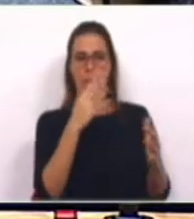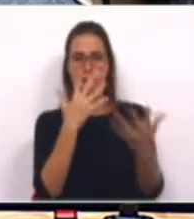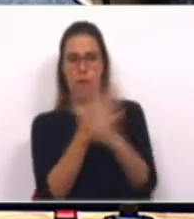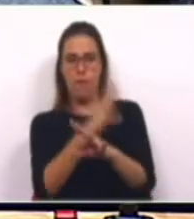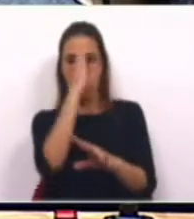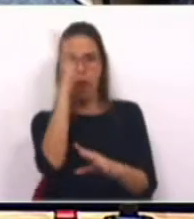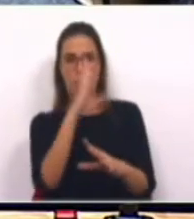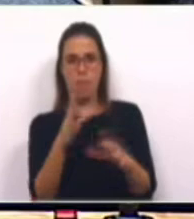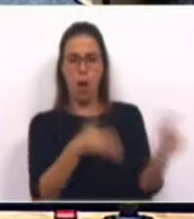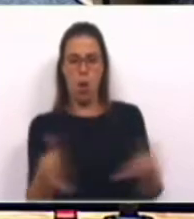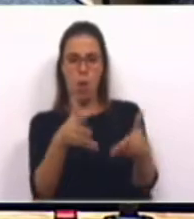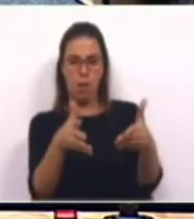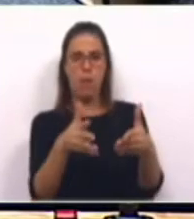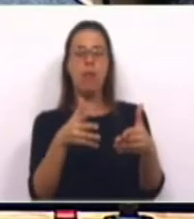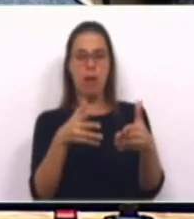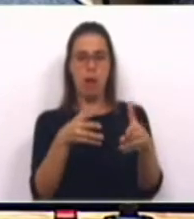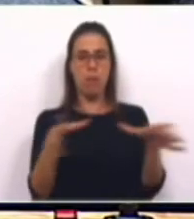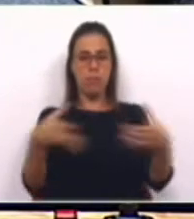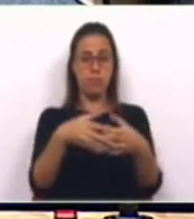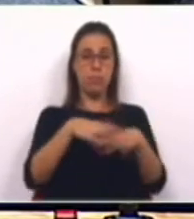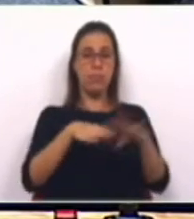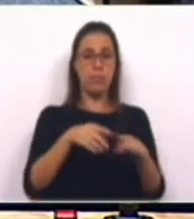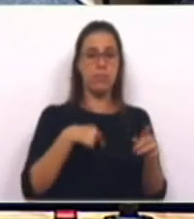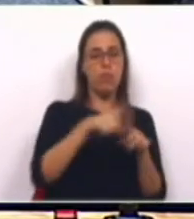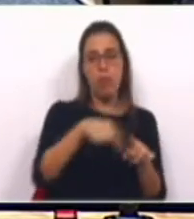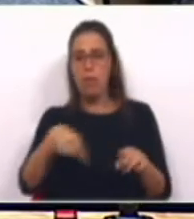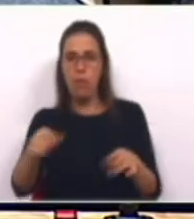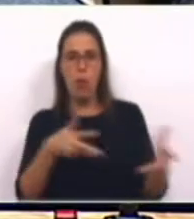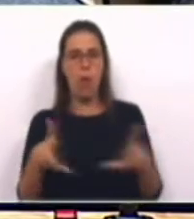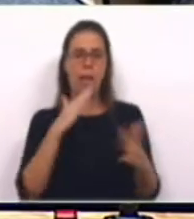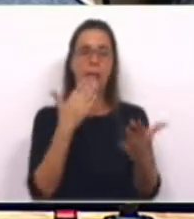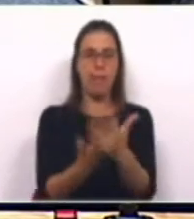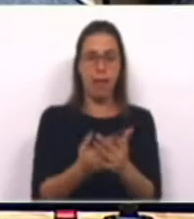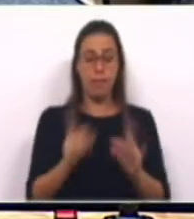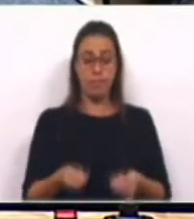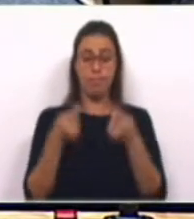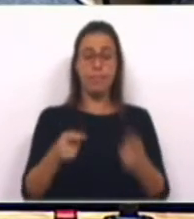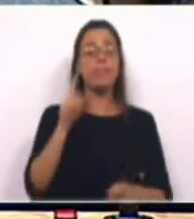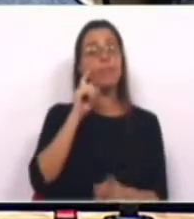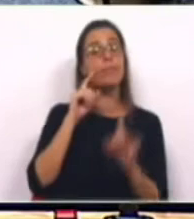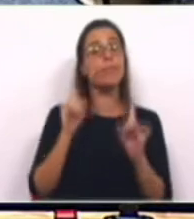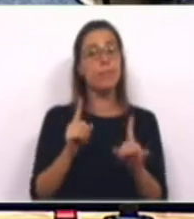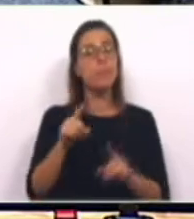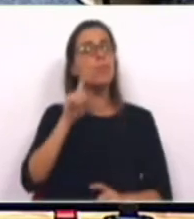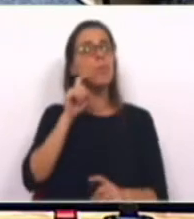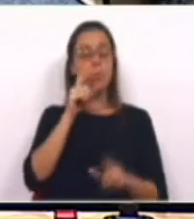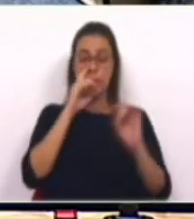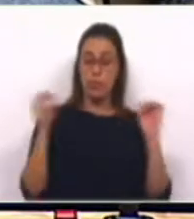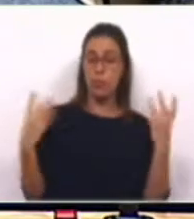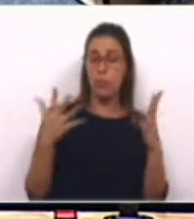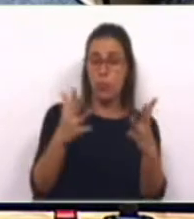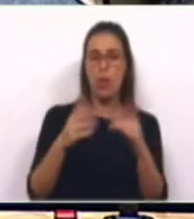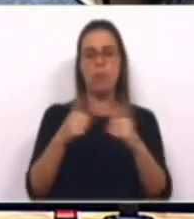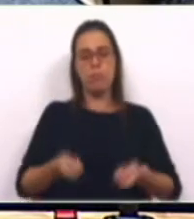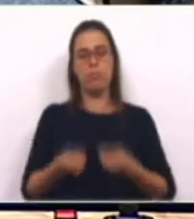que possam orientar as ações de comando. A aposta na prevenção e na proteção da floresta